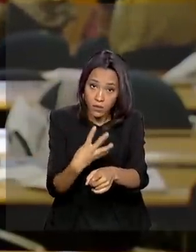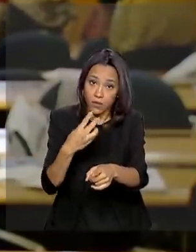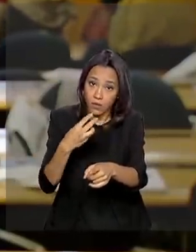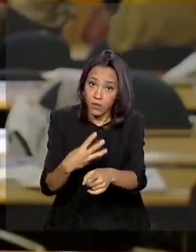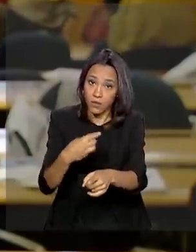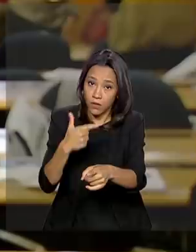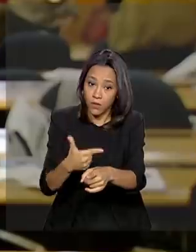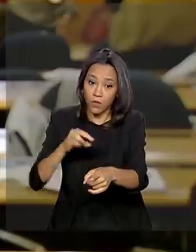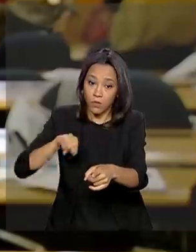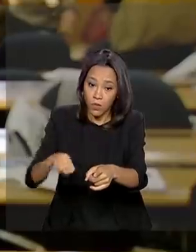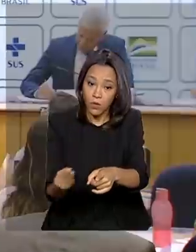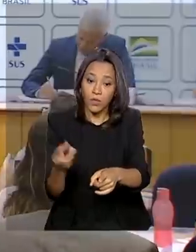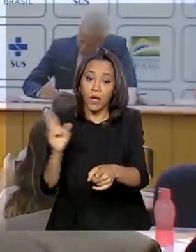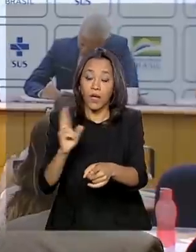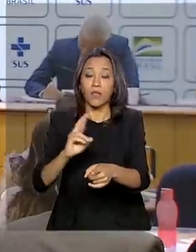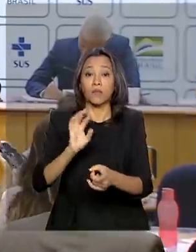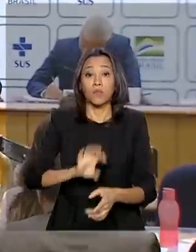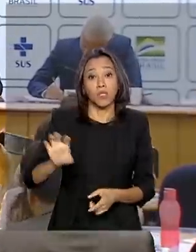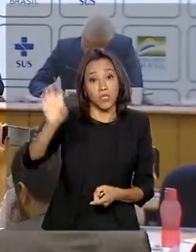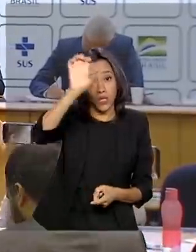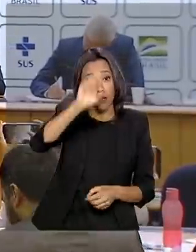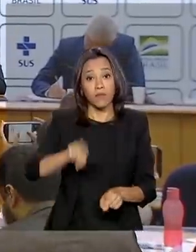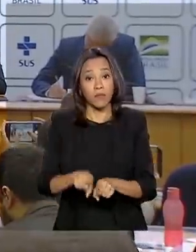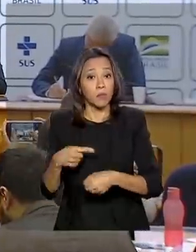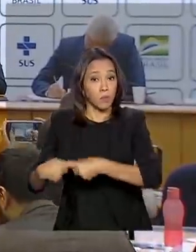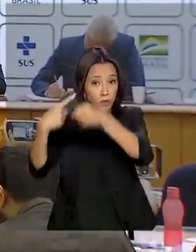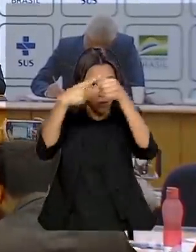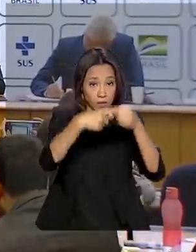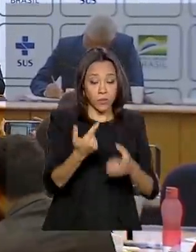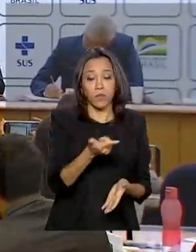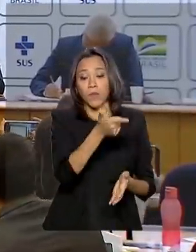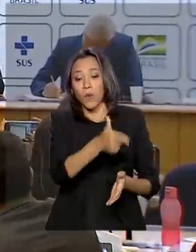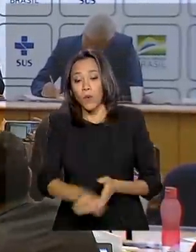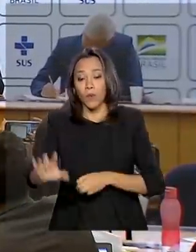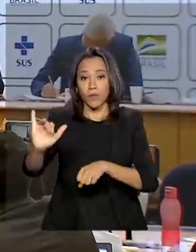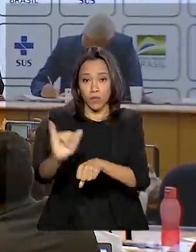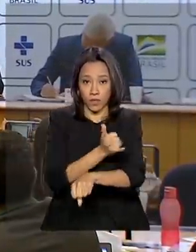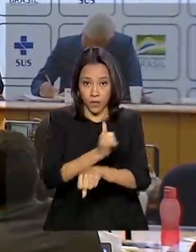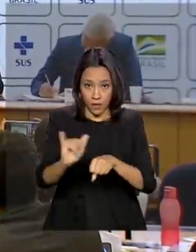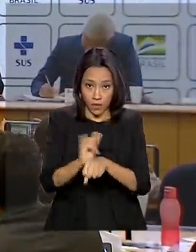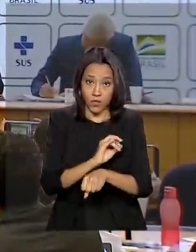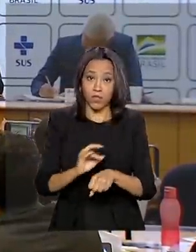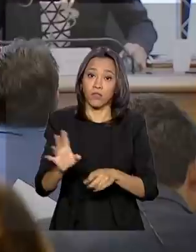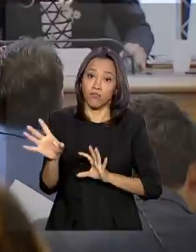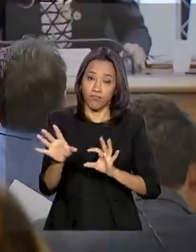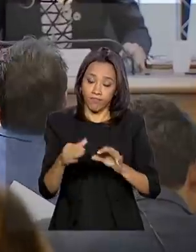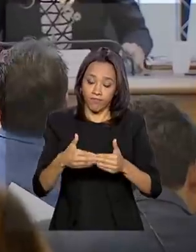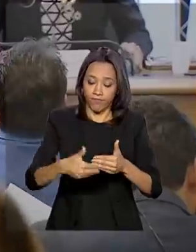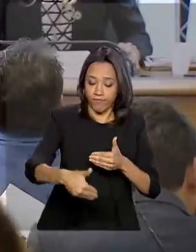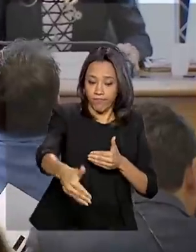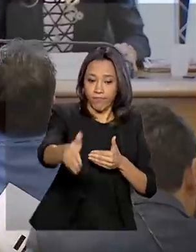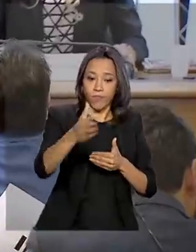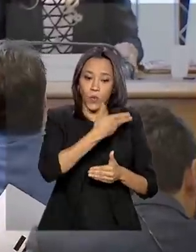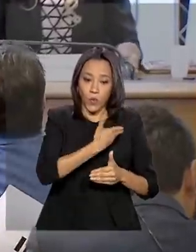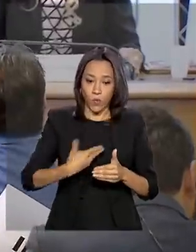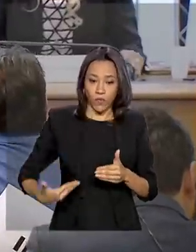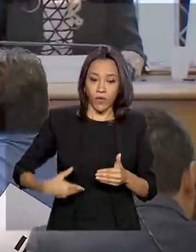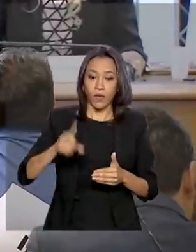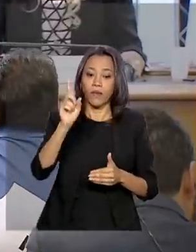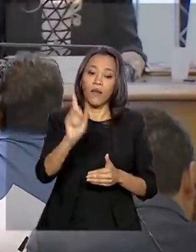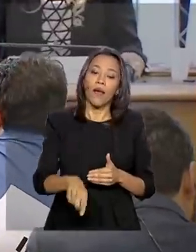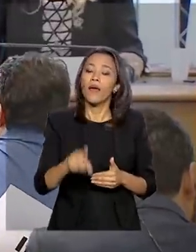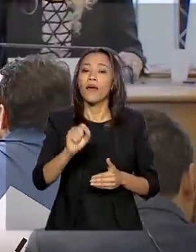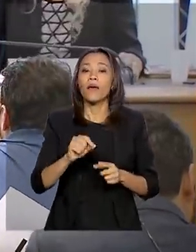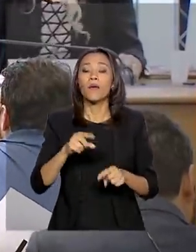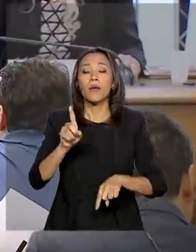estados e municípios. Outra medida que deve ser adotada pelo governo nos próximos dias é a proibição de exportação